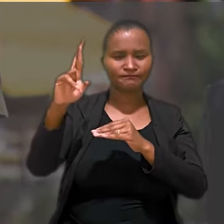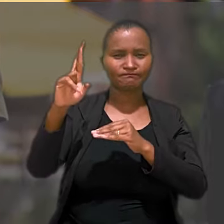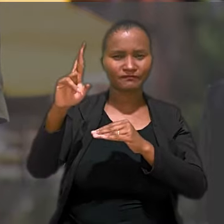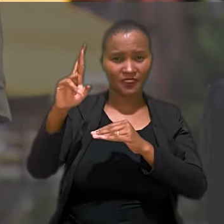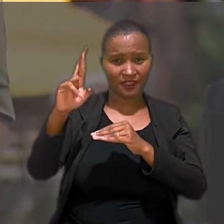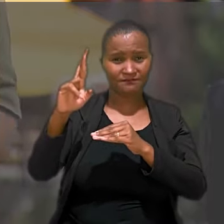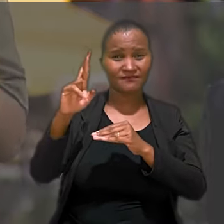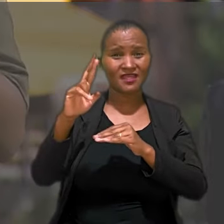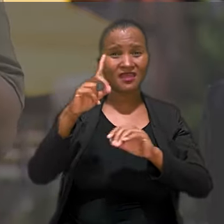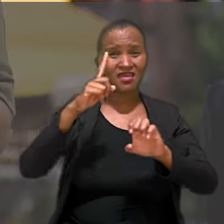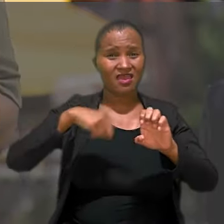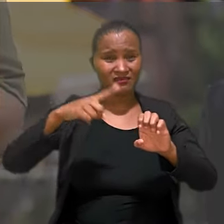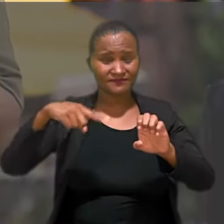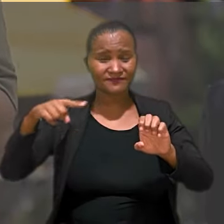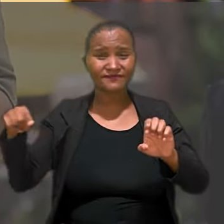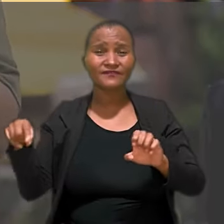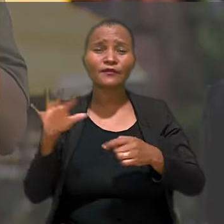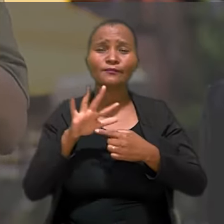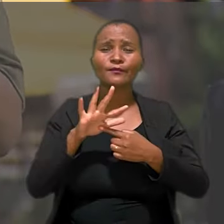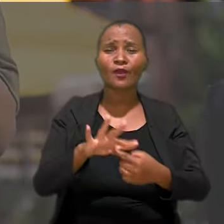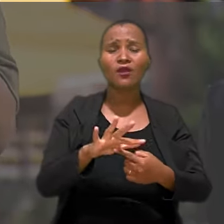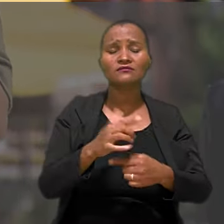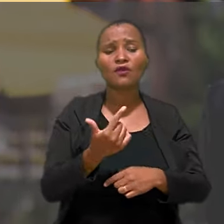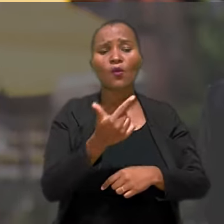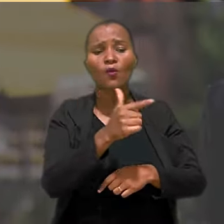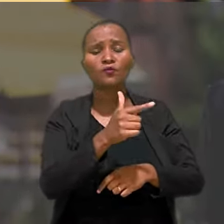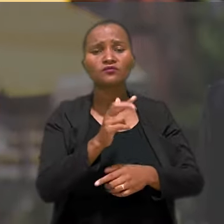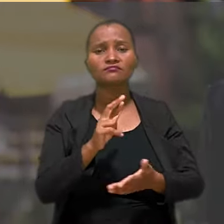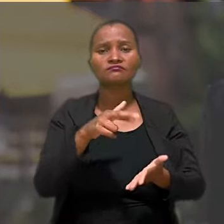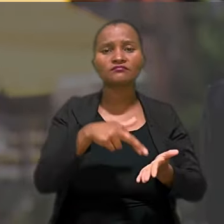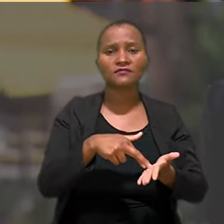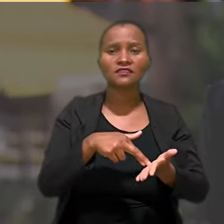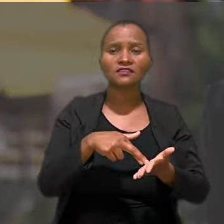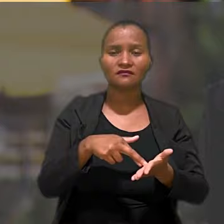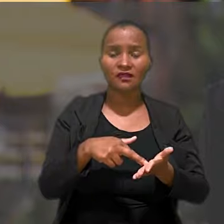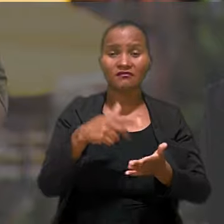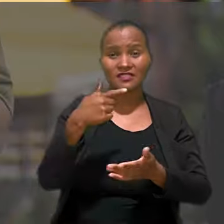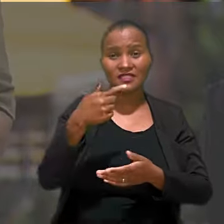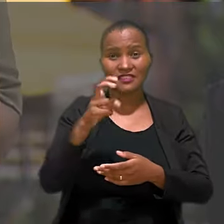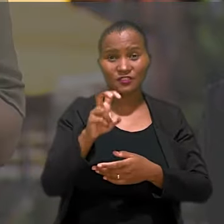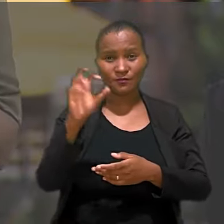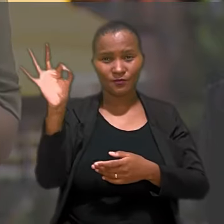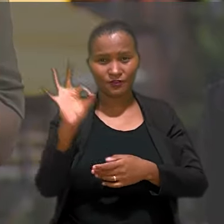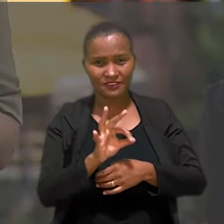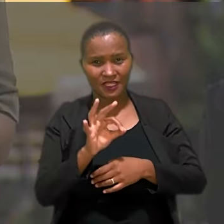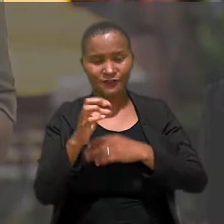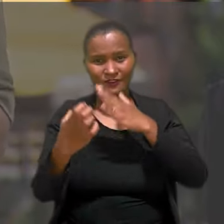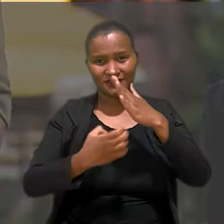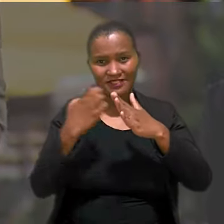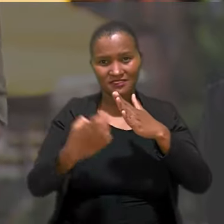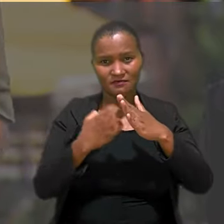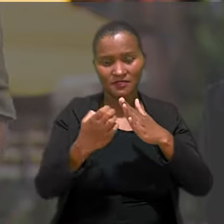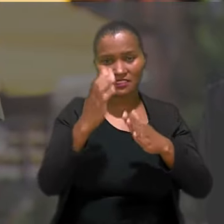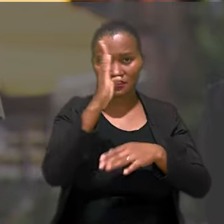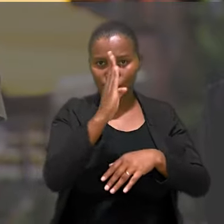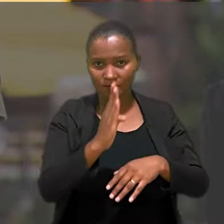de gerência. E essa estatística nos leva a uma outra realidade. Em 75% das empresas brasileiras,